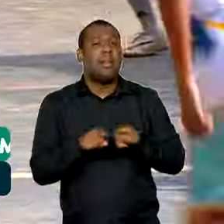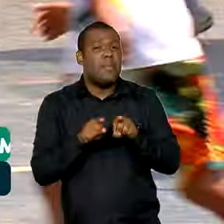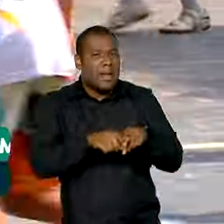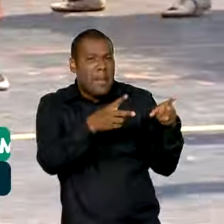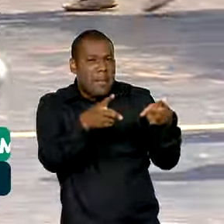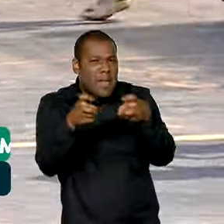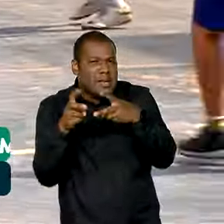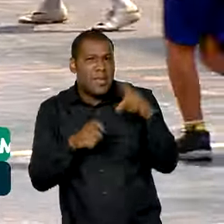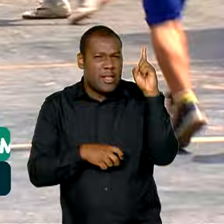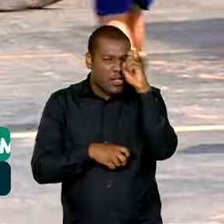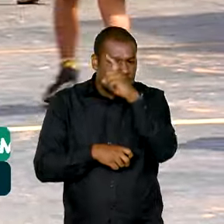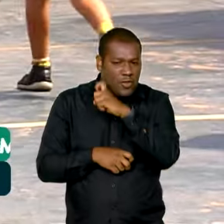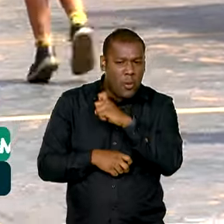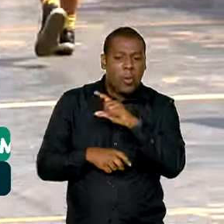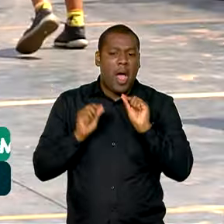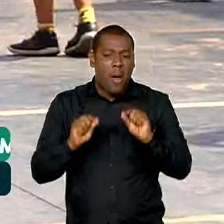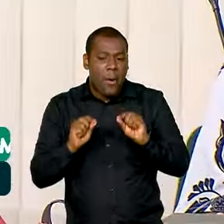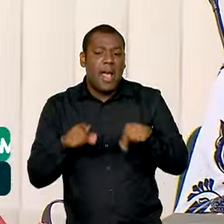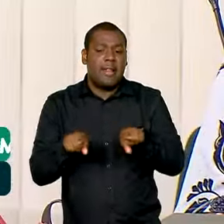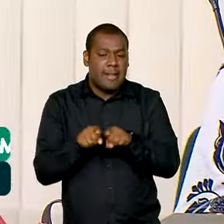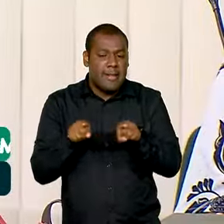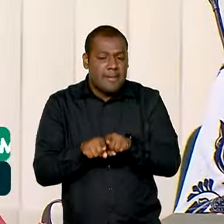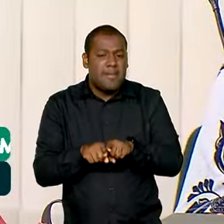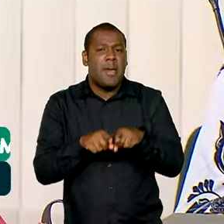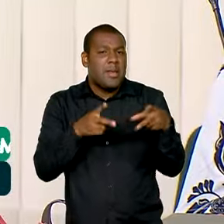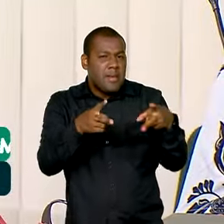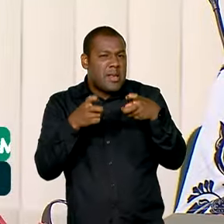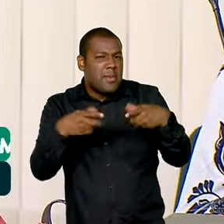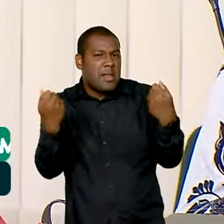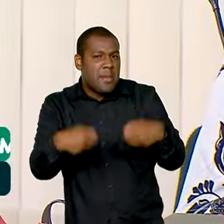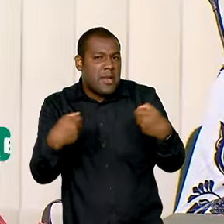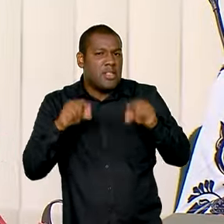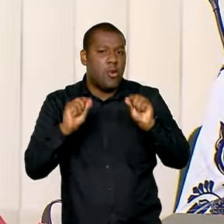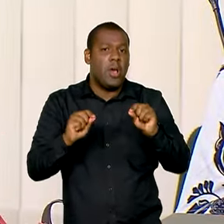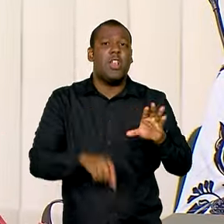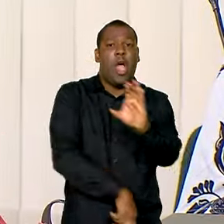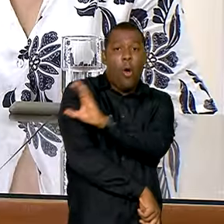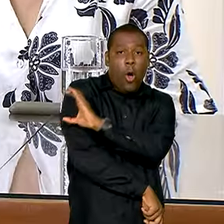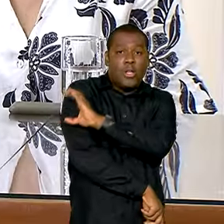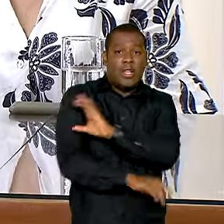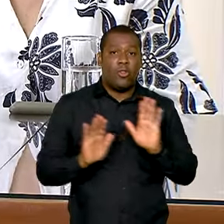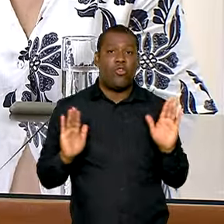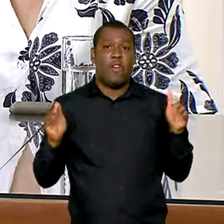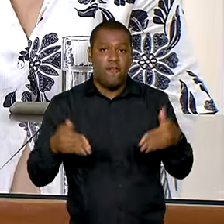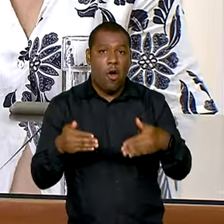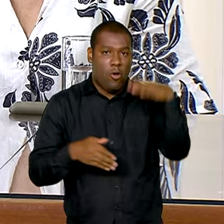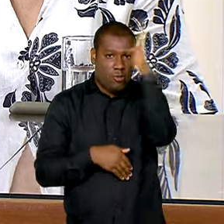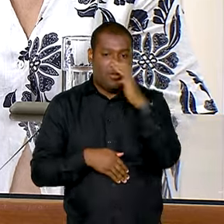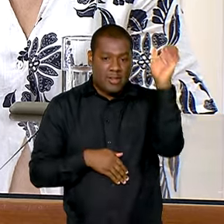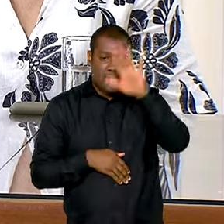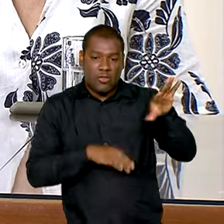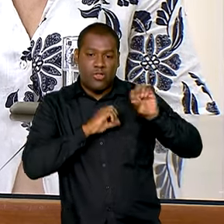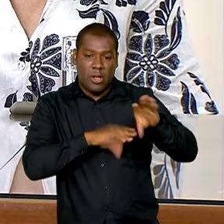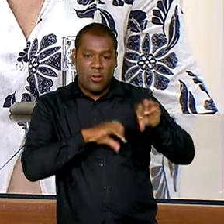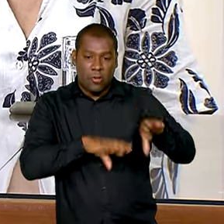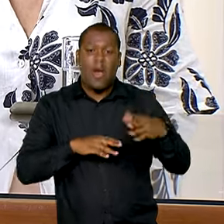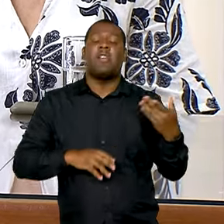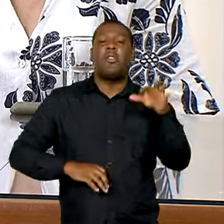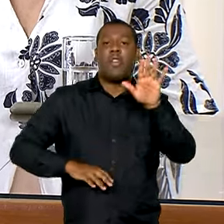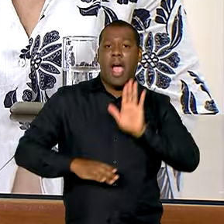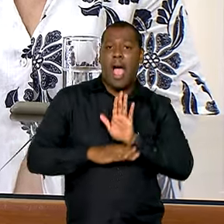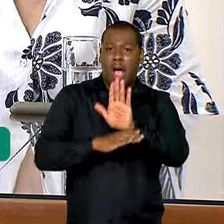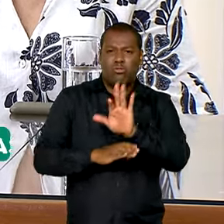e necessidades educacionais. O coordenador do Fórum Nacional de Educação, que ajuda a organizar a